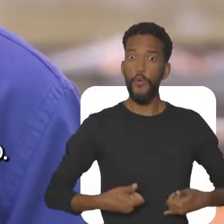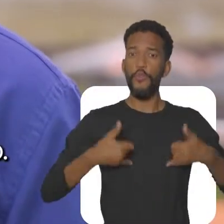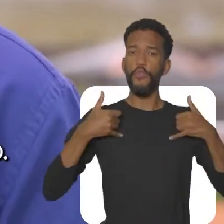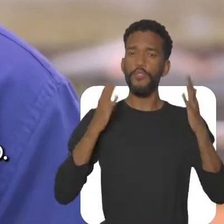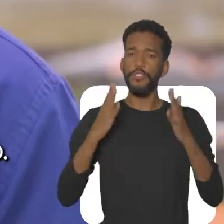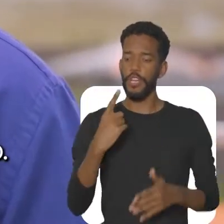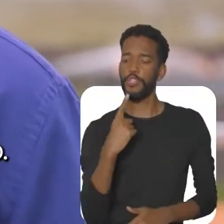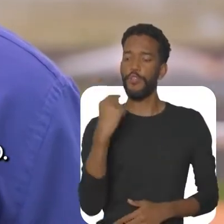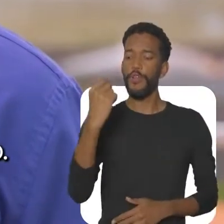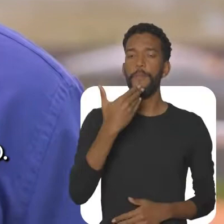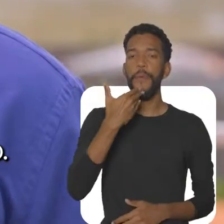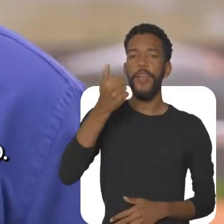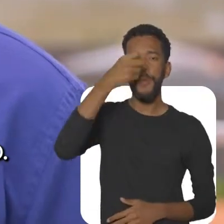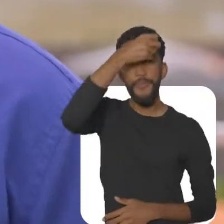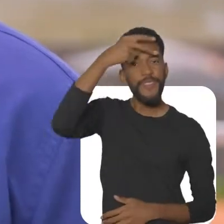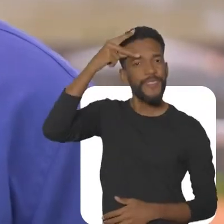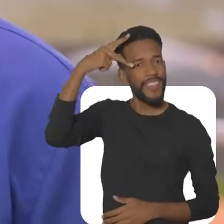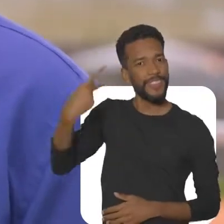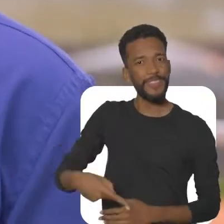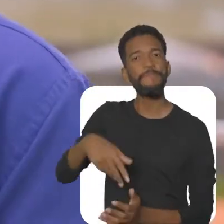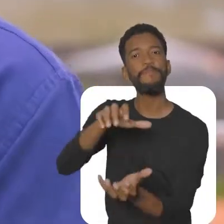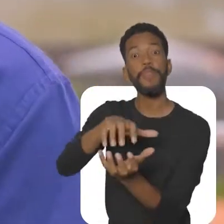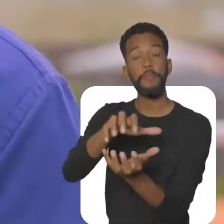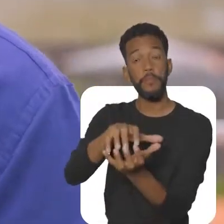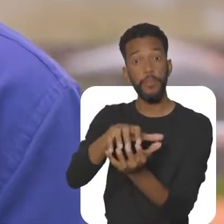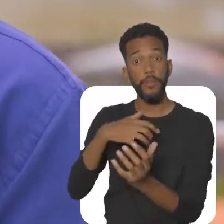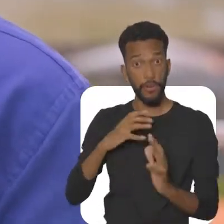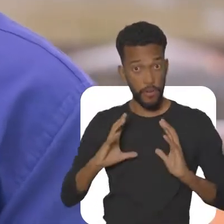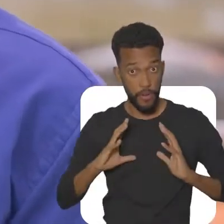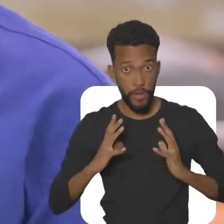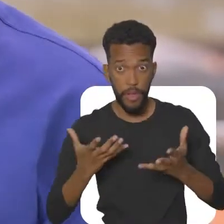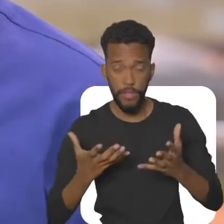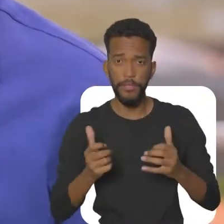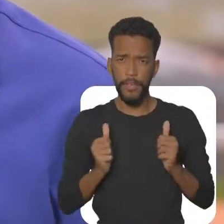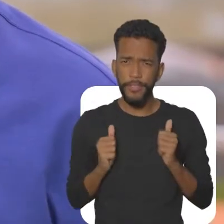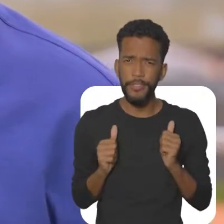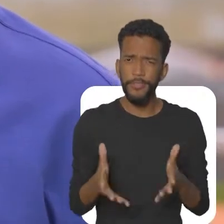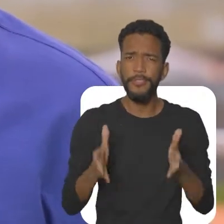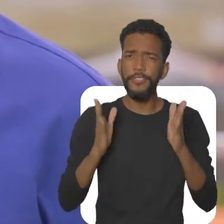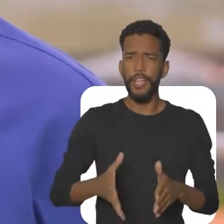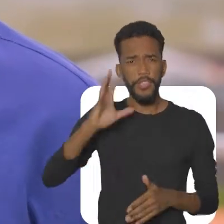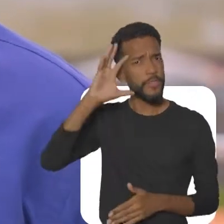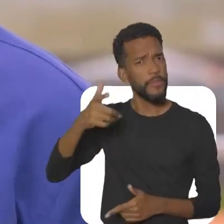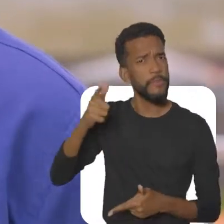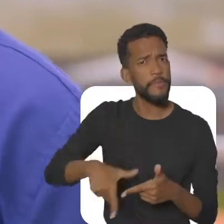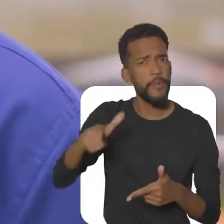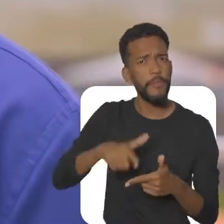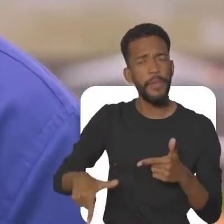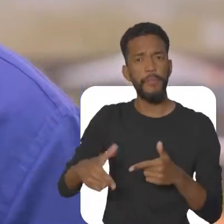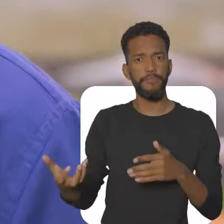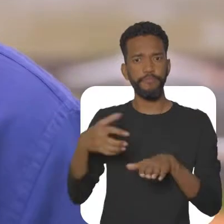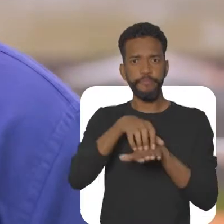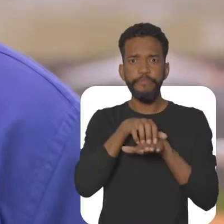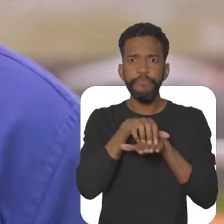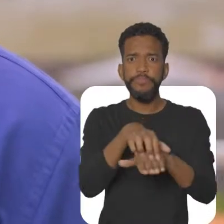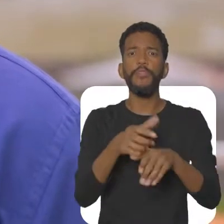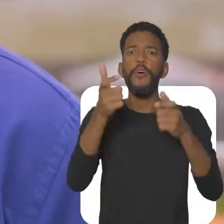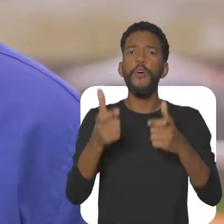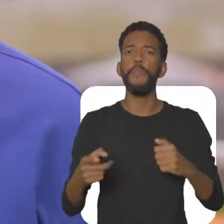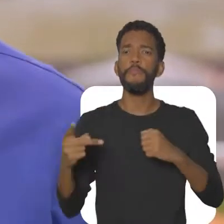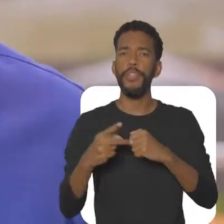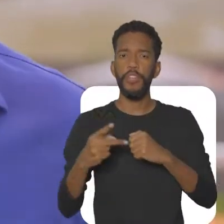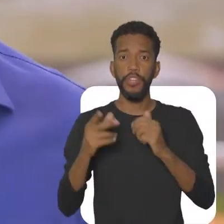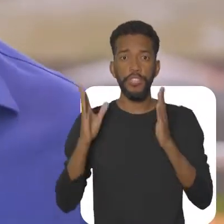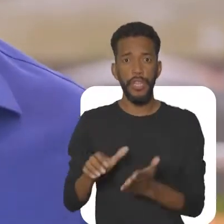escolhido o melhor prefeito de Pernambuco Com coragem e atitude, resolvi o problema do transporte público em Petrolina